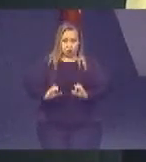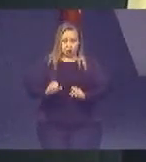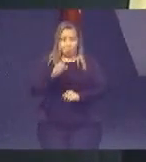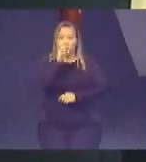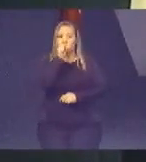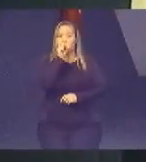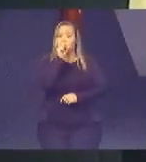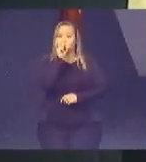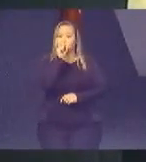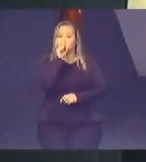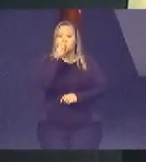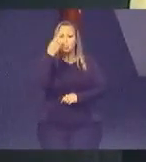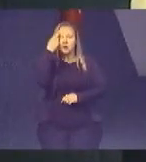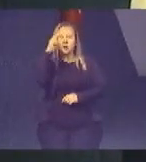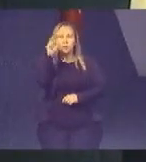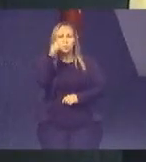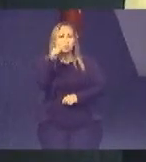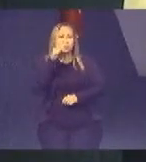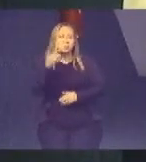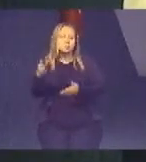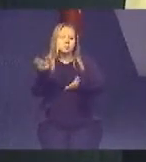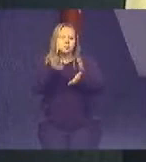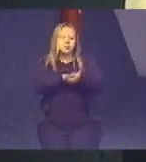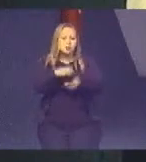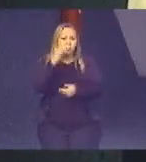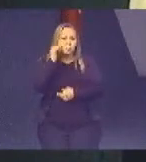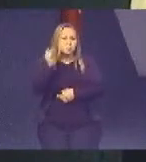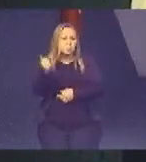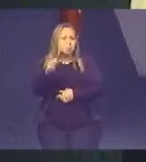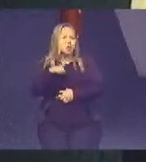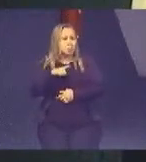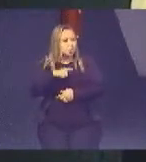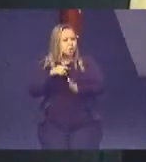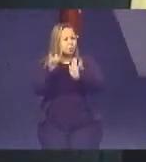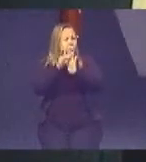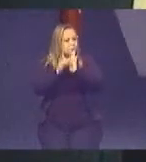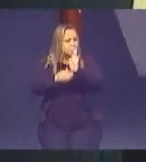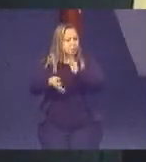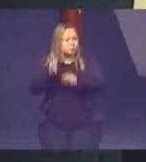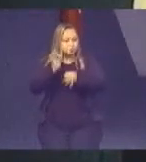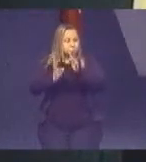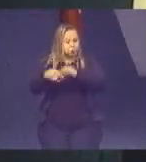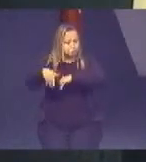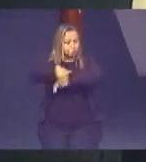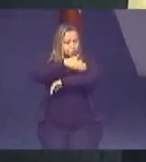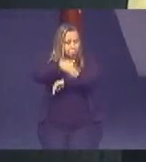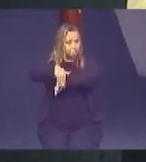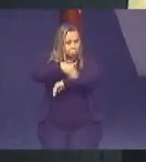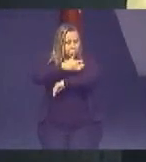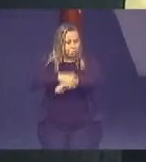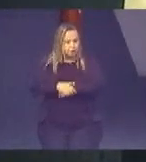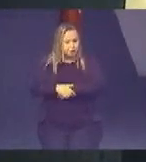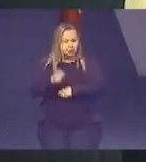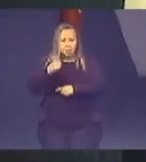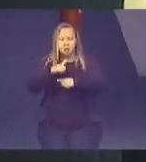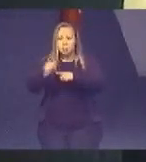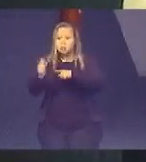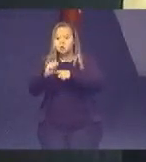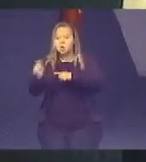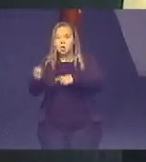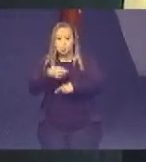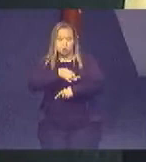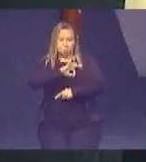e uma senhora chegou, sabendo da existência do programa Justiça no Bairro, ela saiu da delegacia